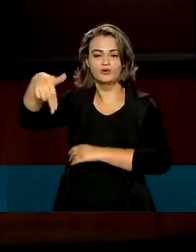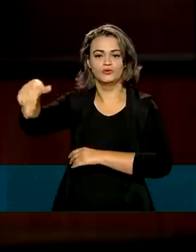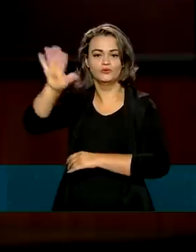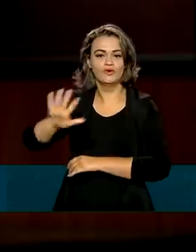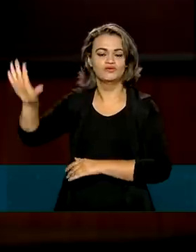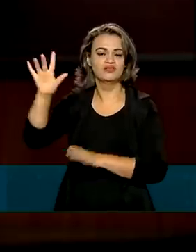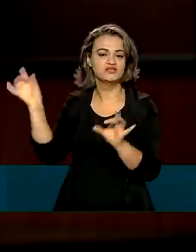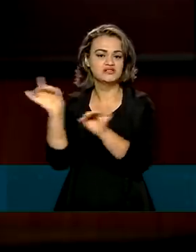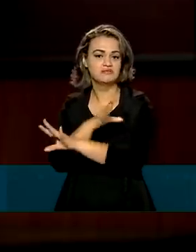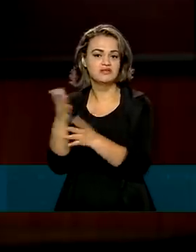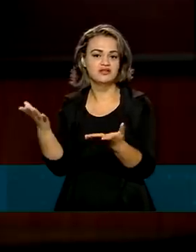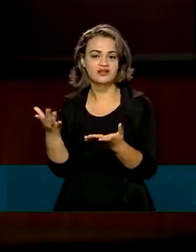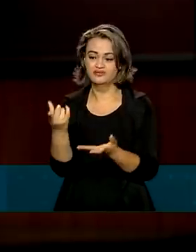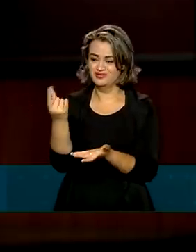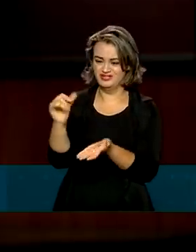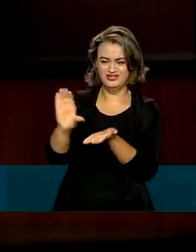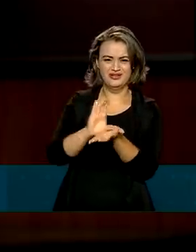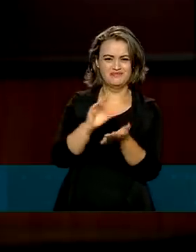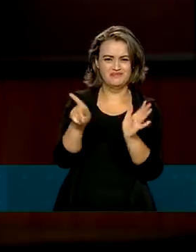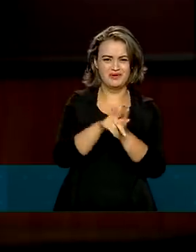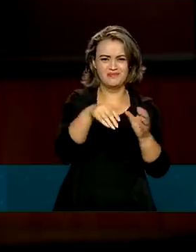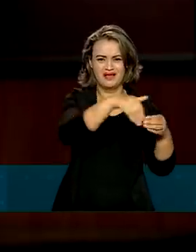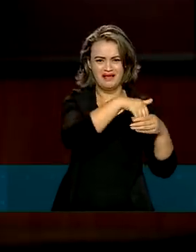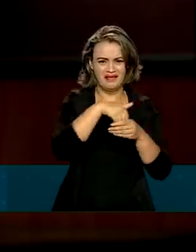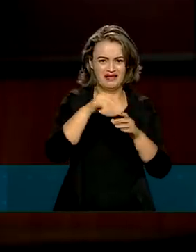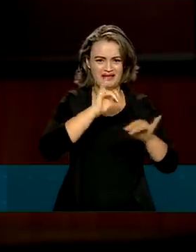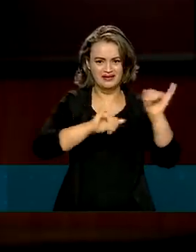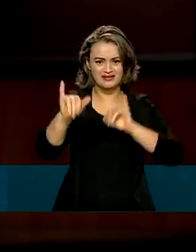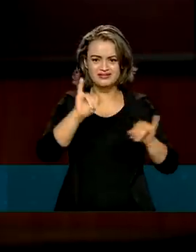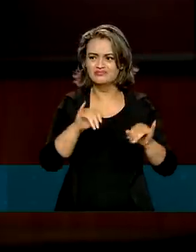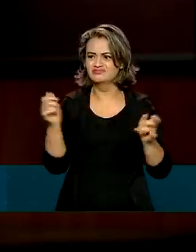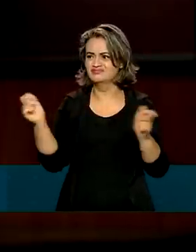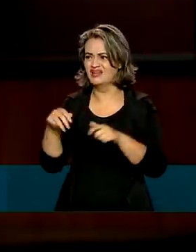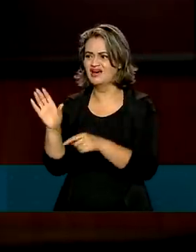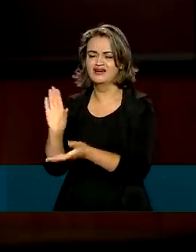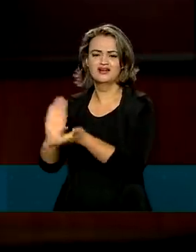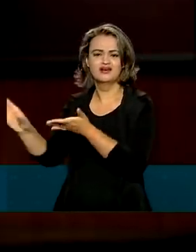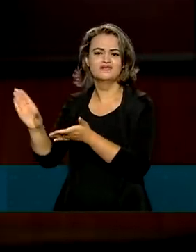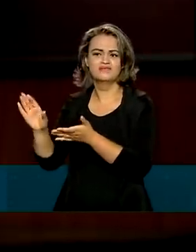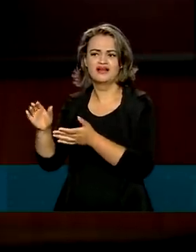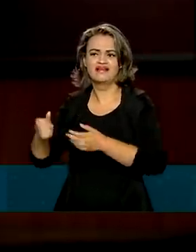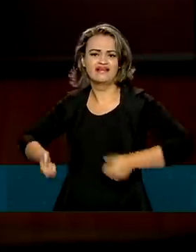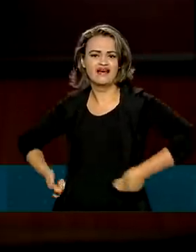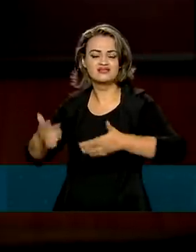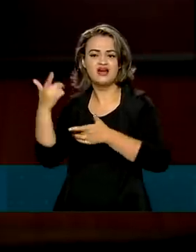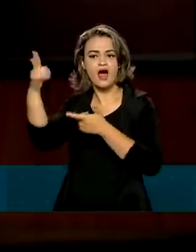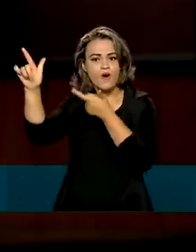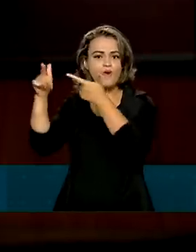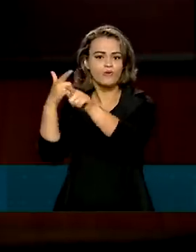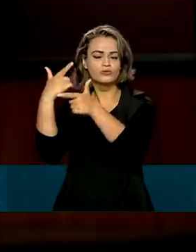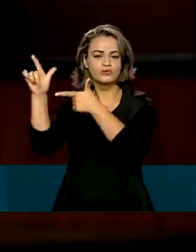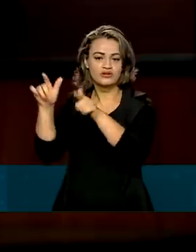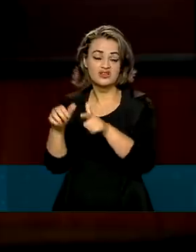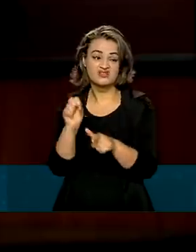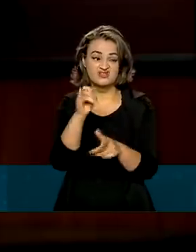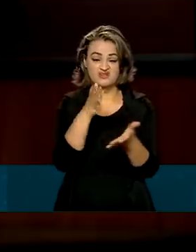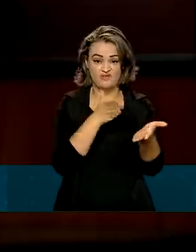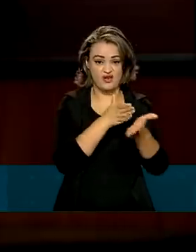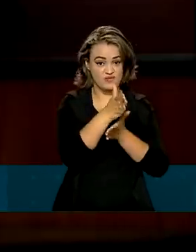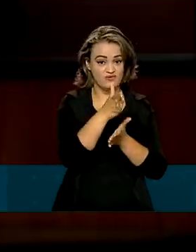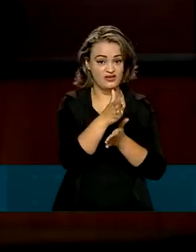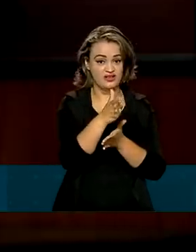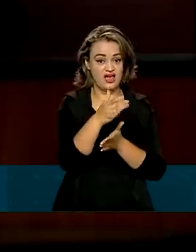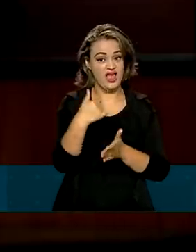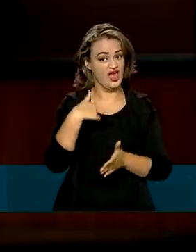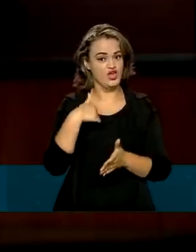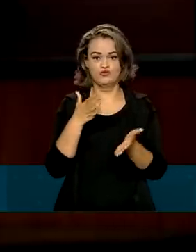Então, é cifra enorme, que, no meu entender, está sendo desperdiçada, né? Caso ela seja sancionada, posso adiantar para